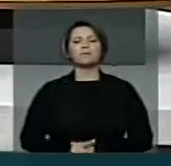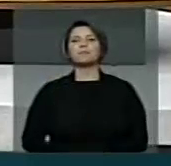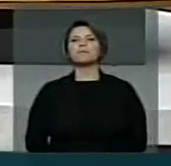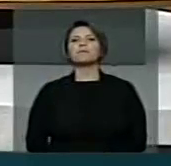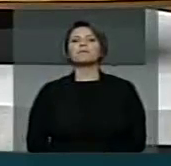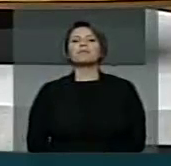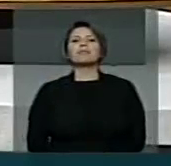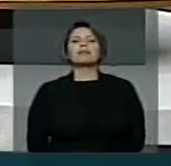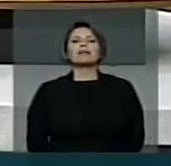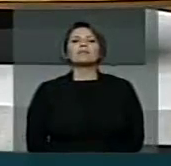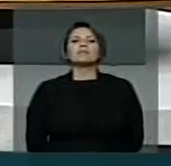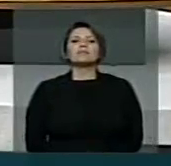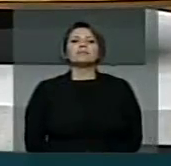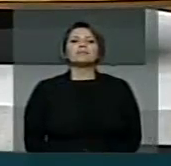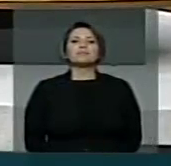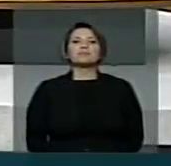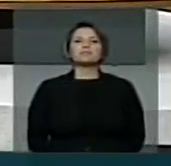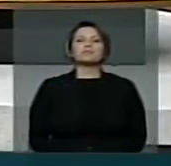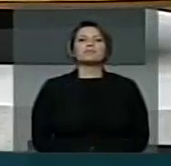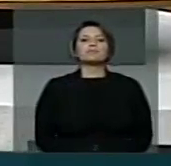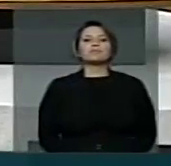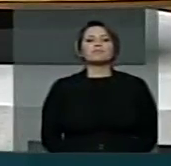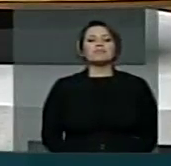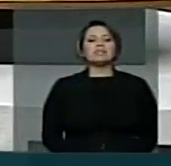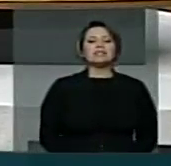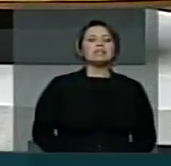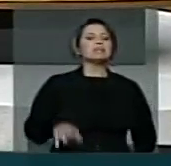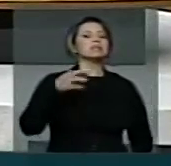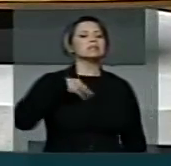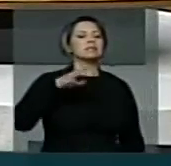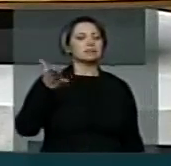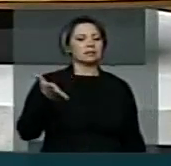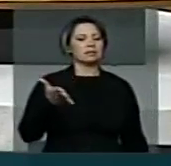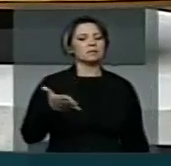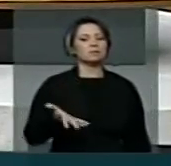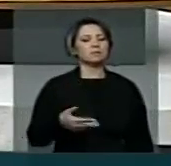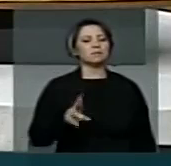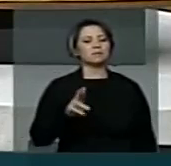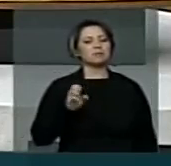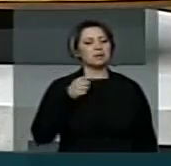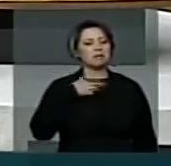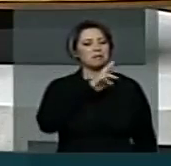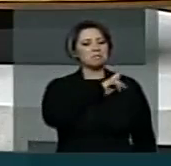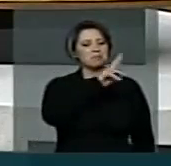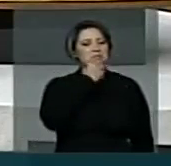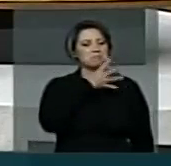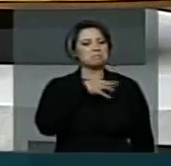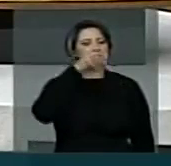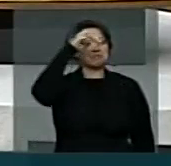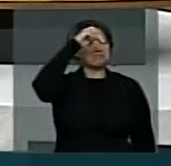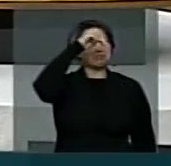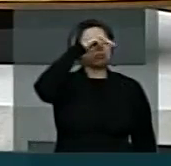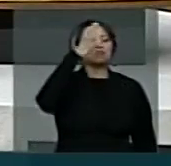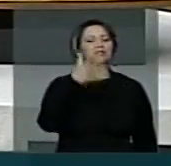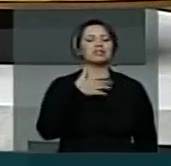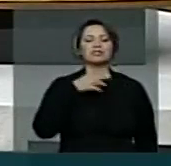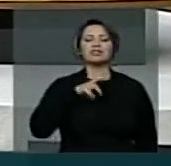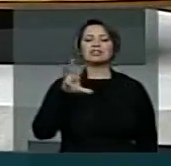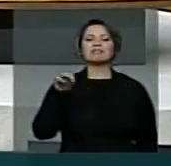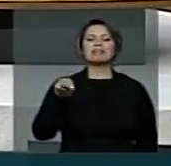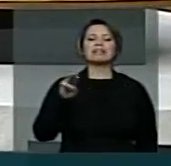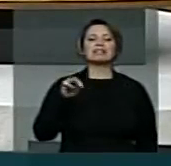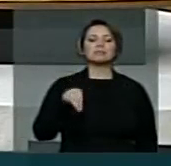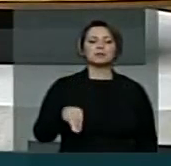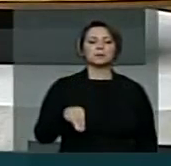Senhor querido deputado, Sebastião Bala Rocha, que também representa o seu estado aqui nessa casa. Deputado Fábio Trádio, com a palavra. O tem três minutos.